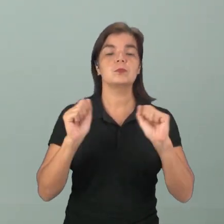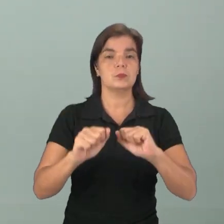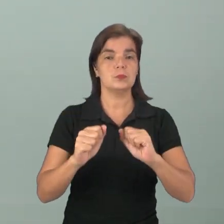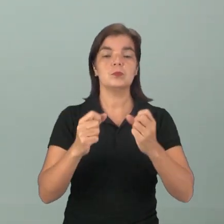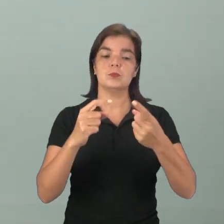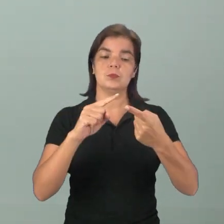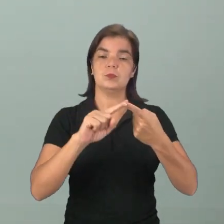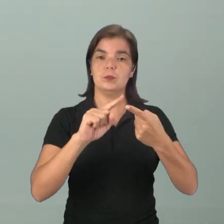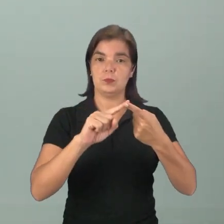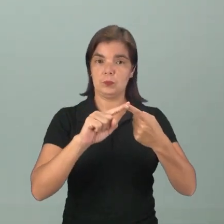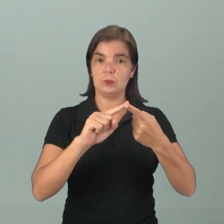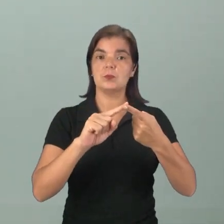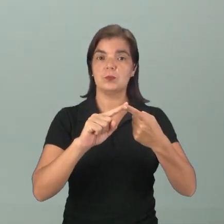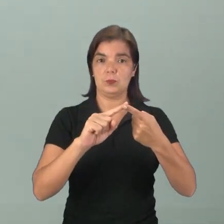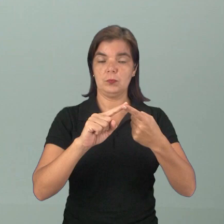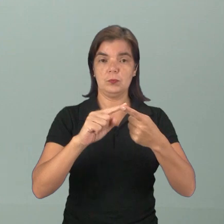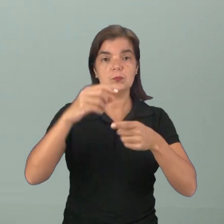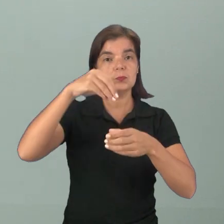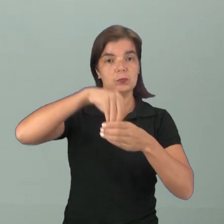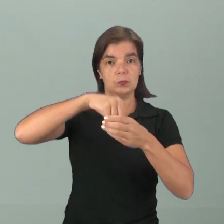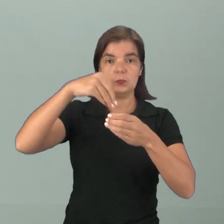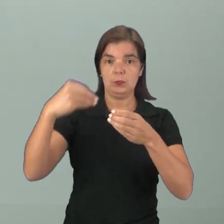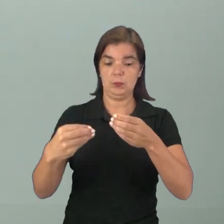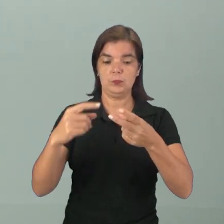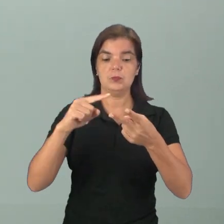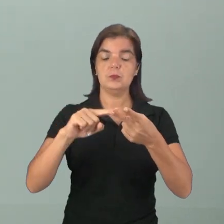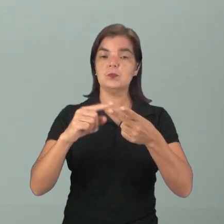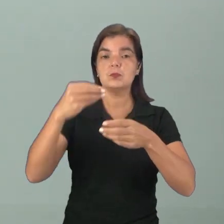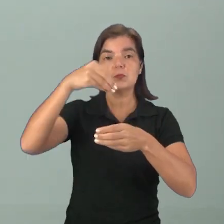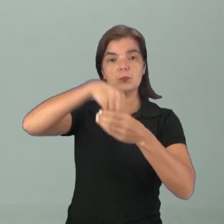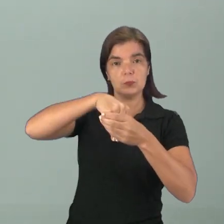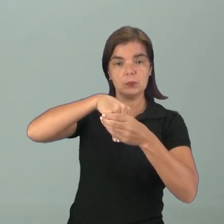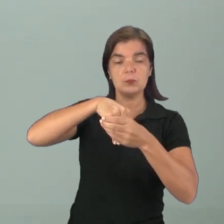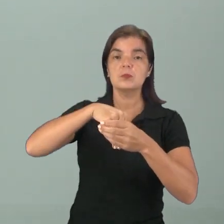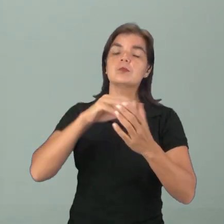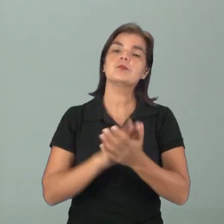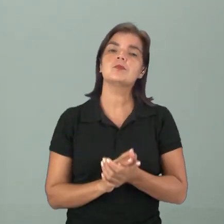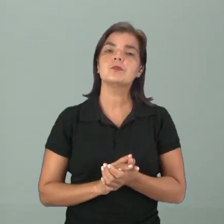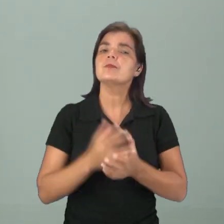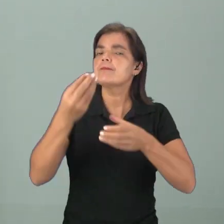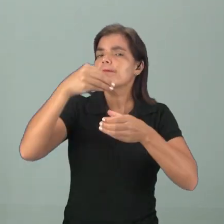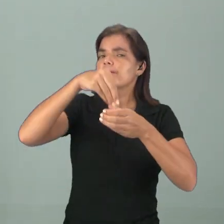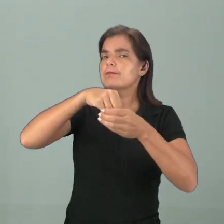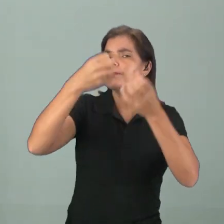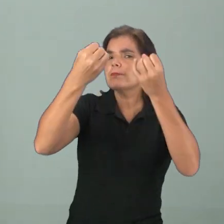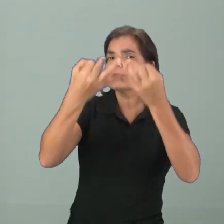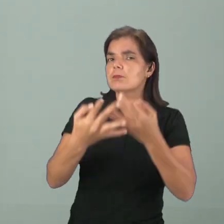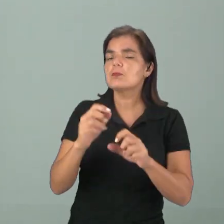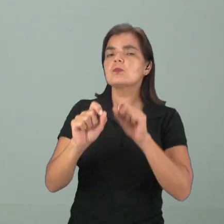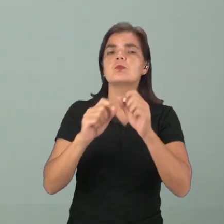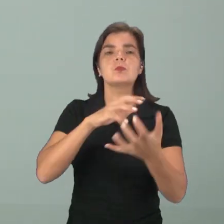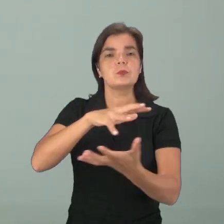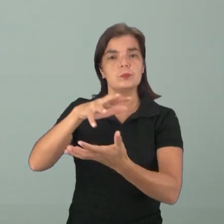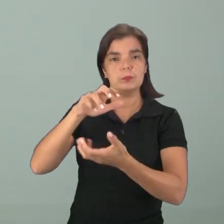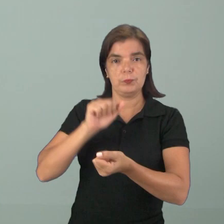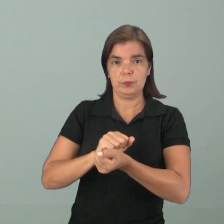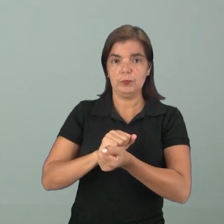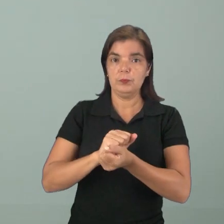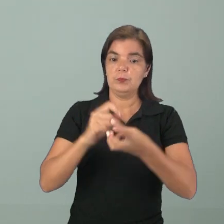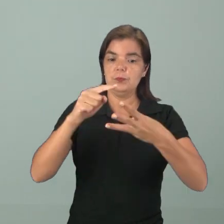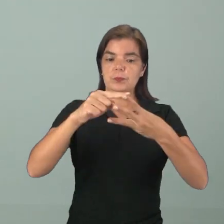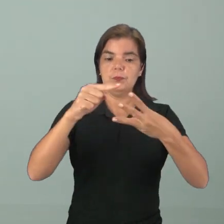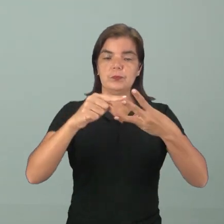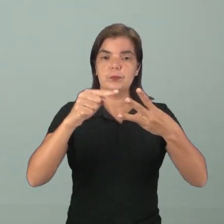dividir aí em parte externa e em parte interna. Internamente falando, o que a gente pode falar da Terra? Que ela tem três